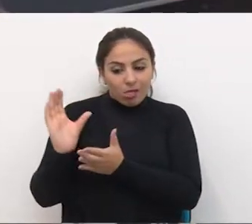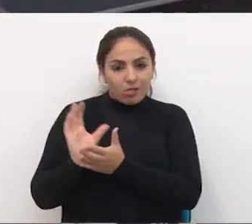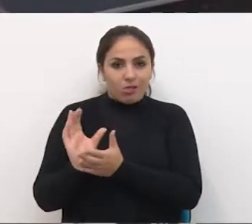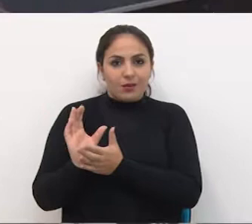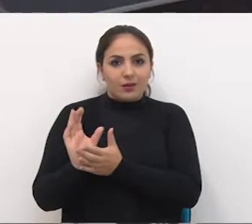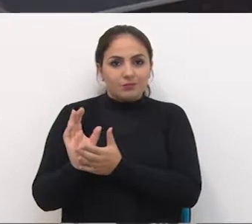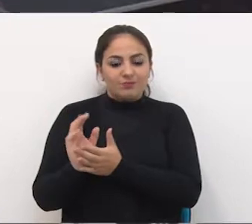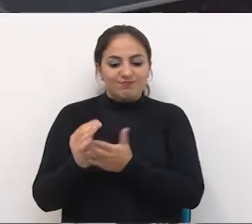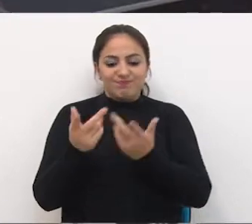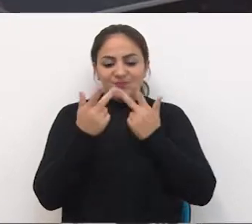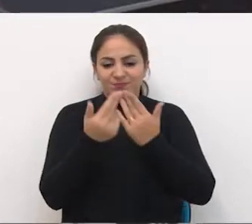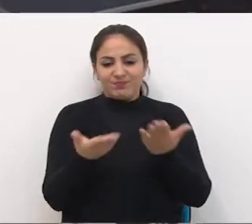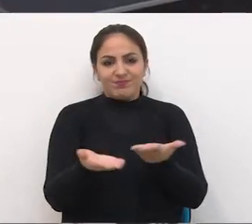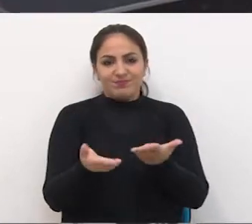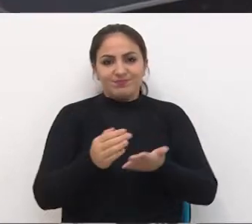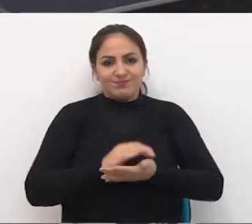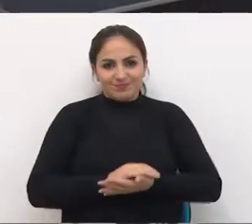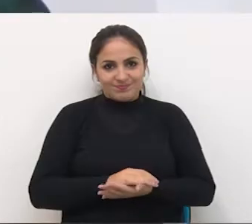Virou nisso aí